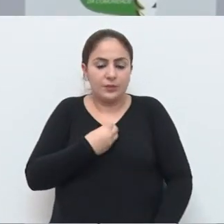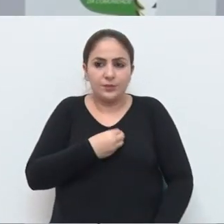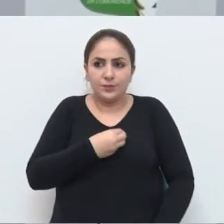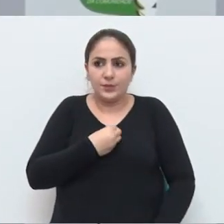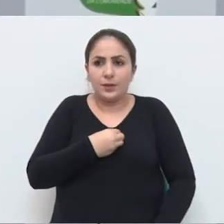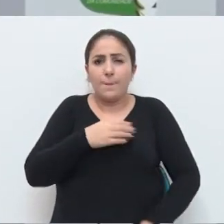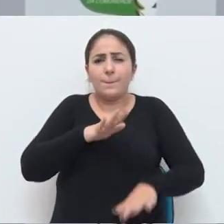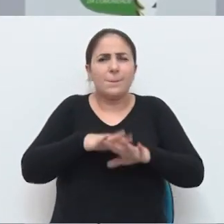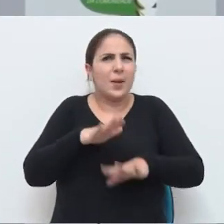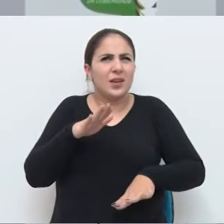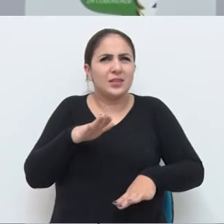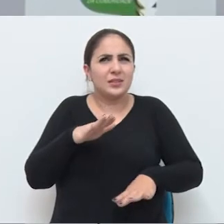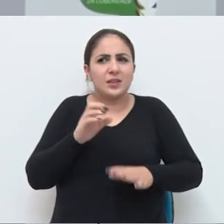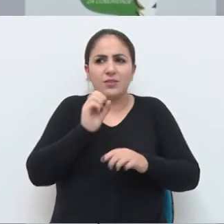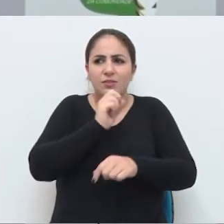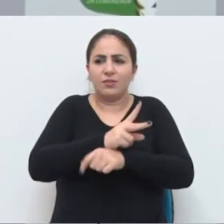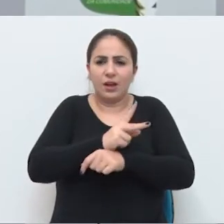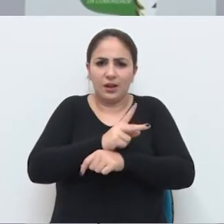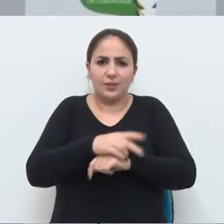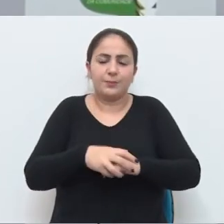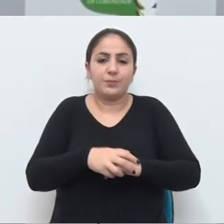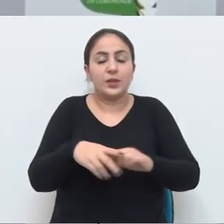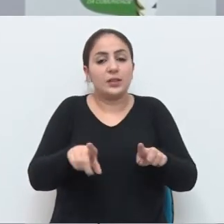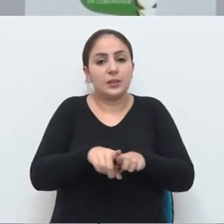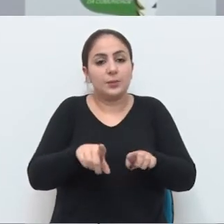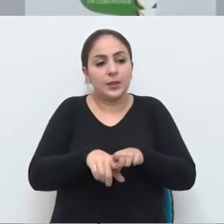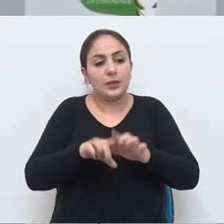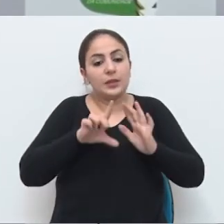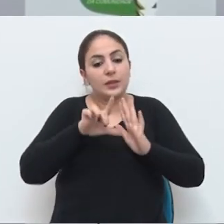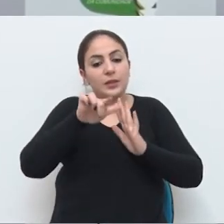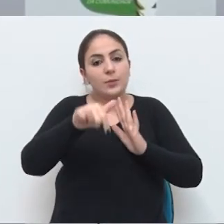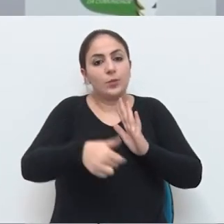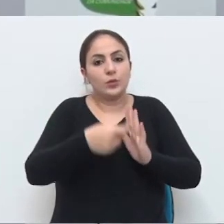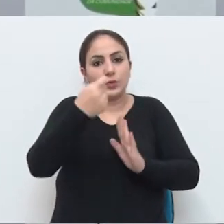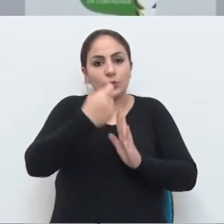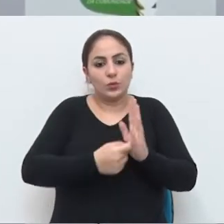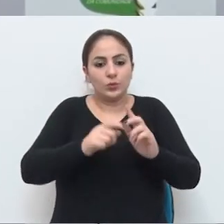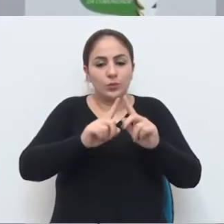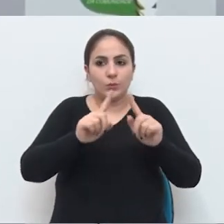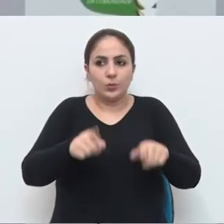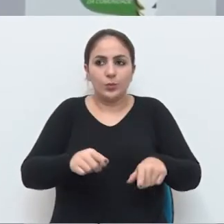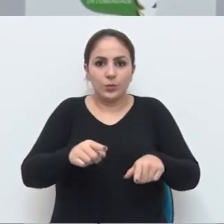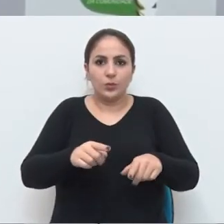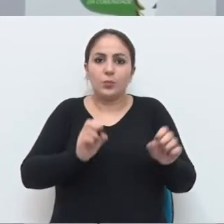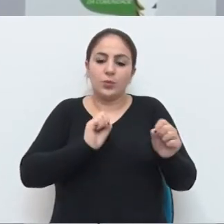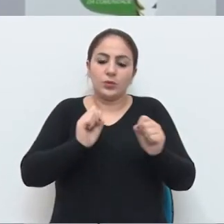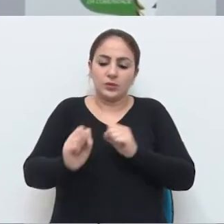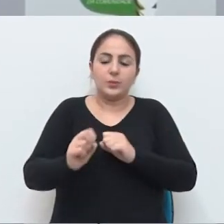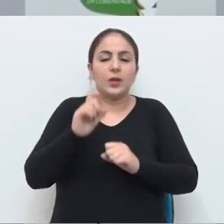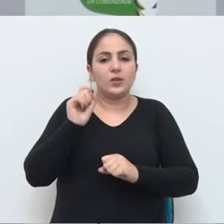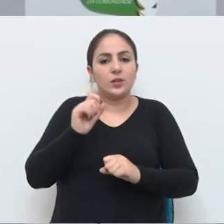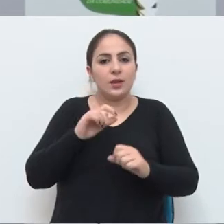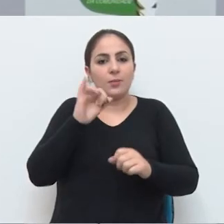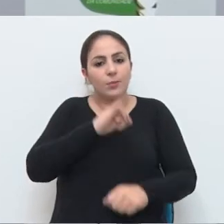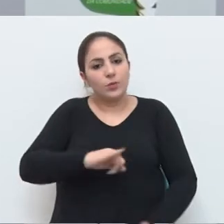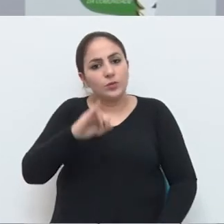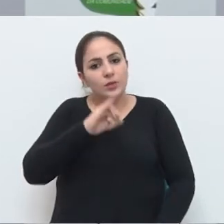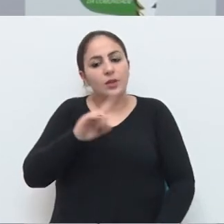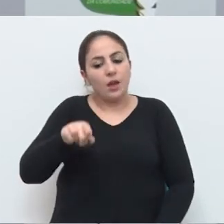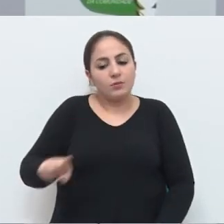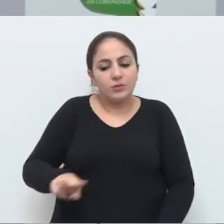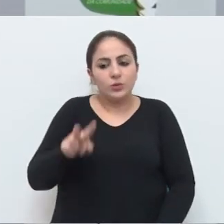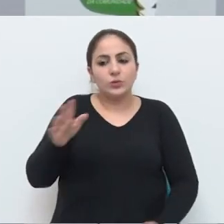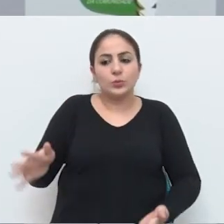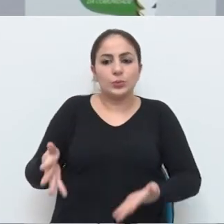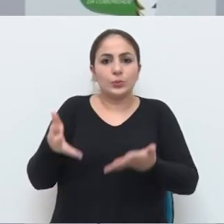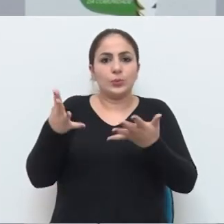algumas vagas, e na sequência o concurso público que daí possibilitará isso que é fundamental, que é a